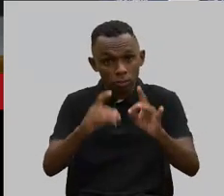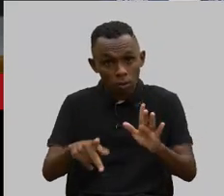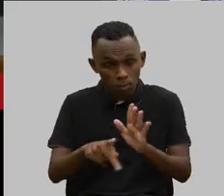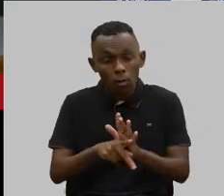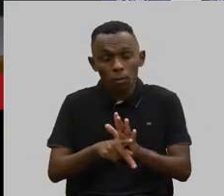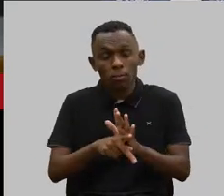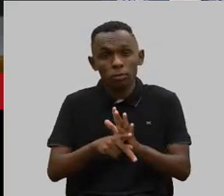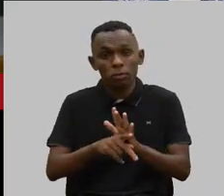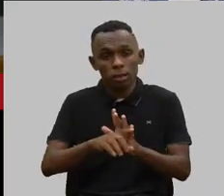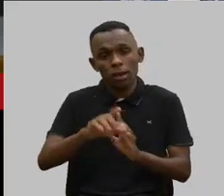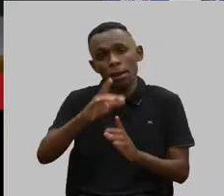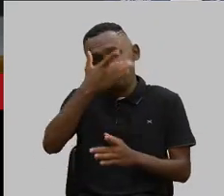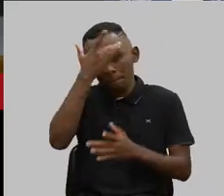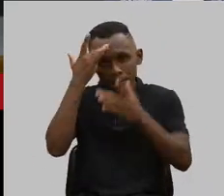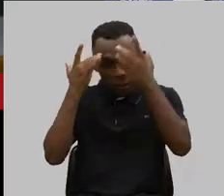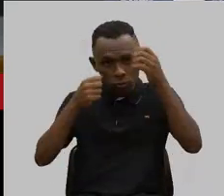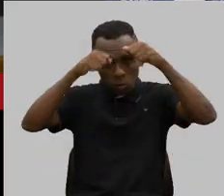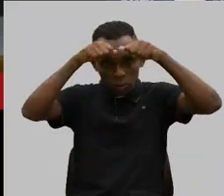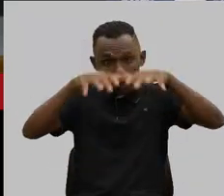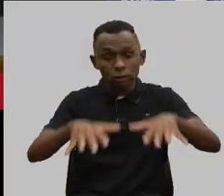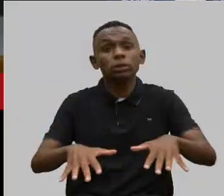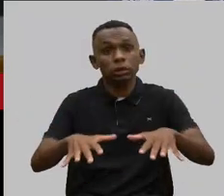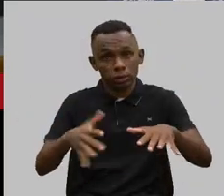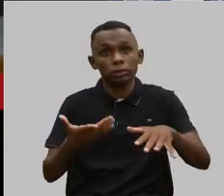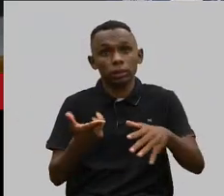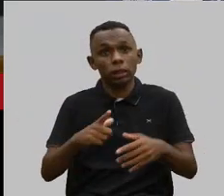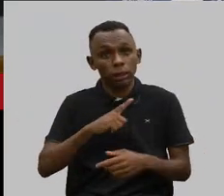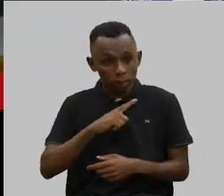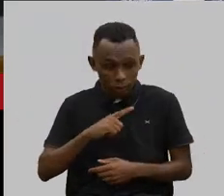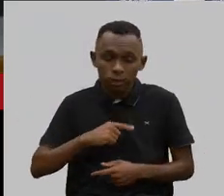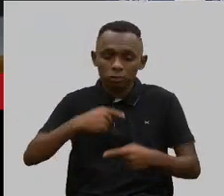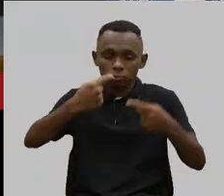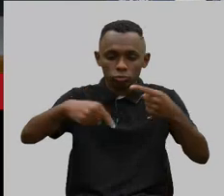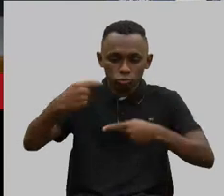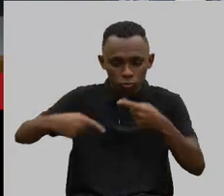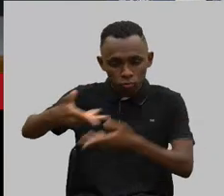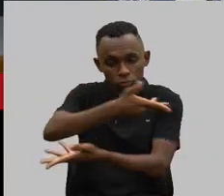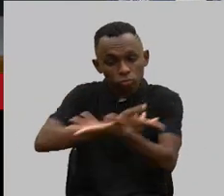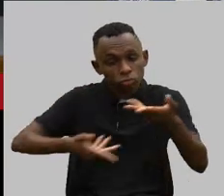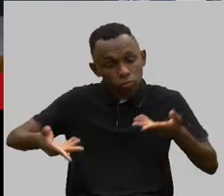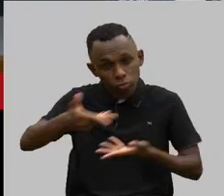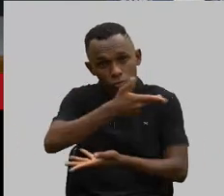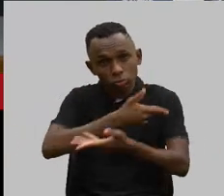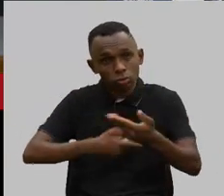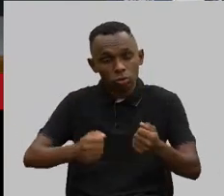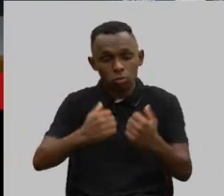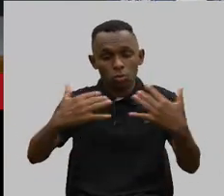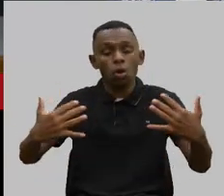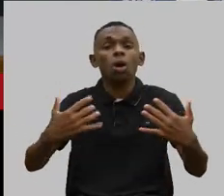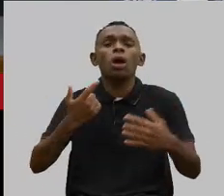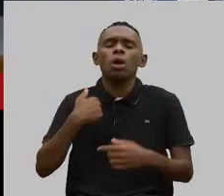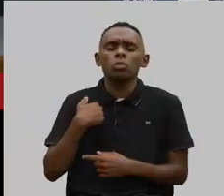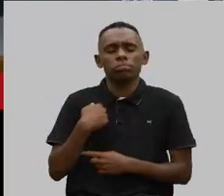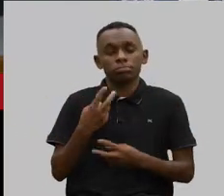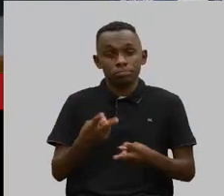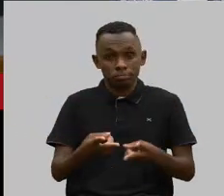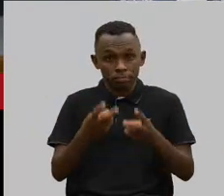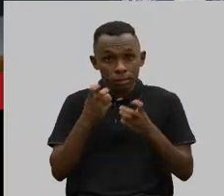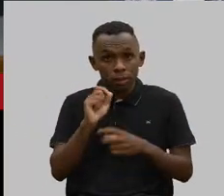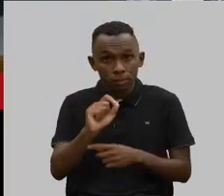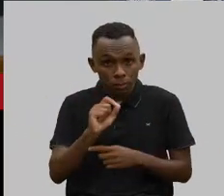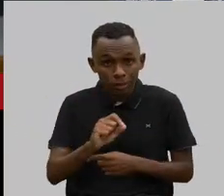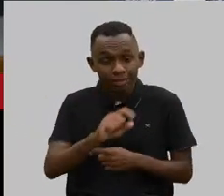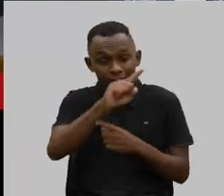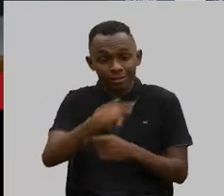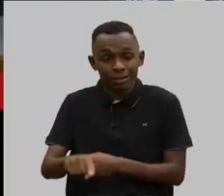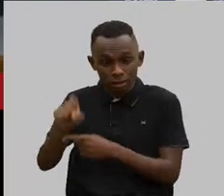autismo, inclusive com audiências públicas também lá, e quando ela verifica que esse cancelamento